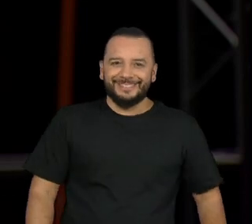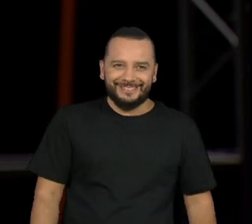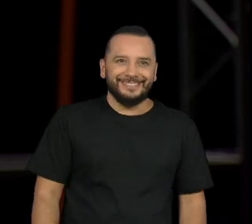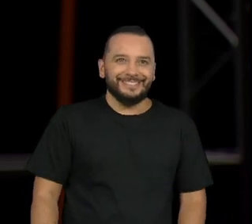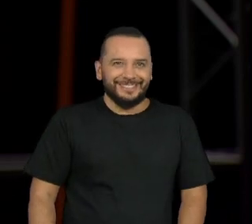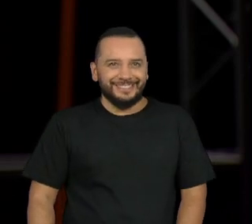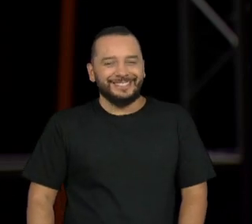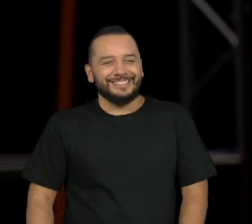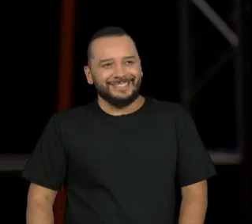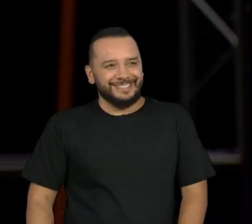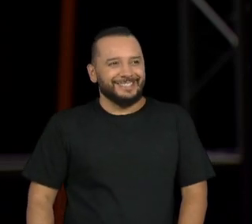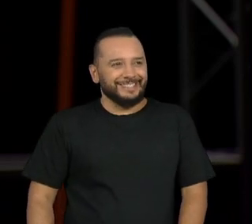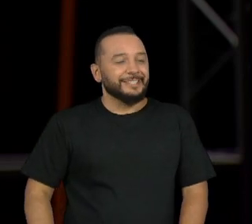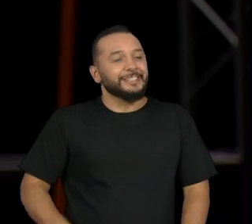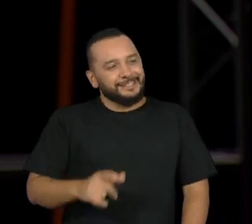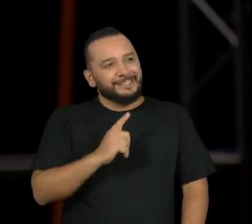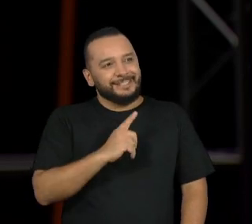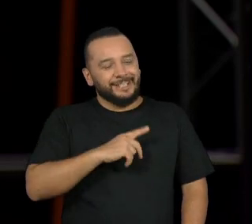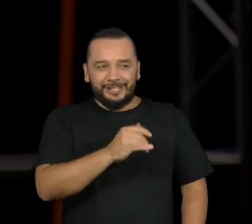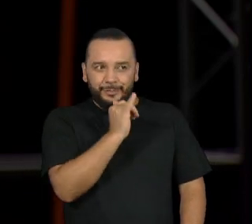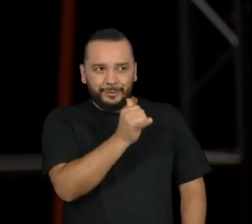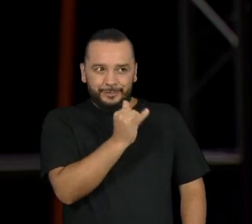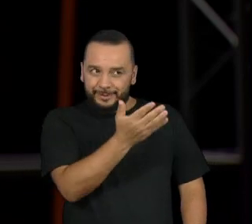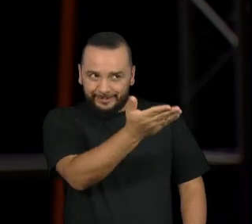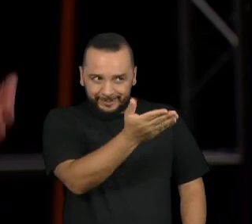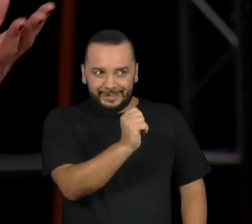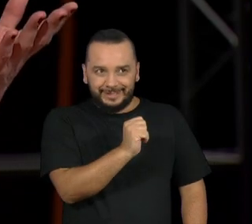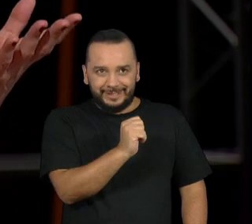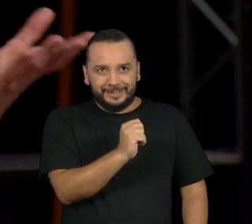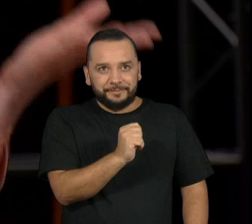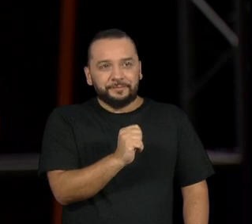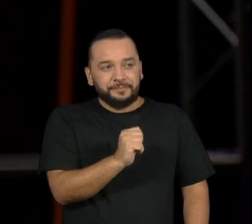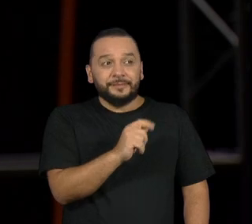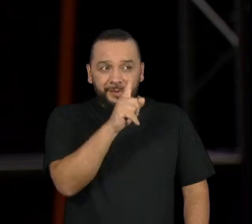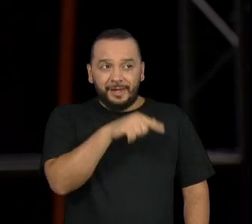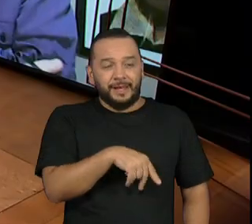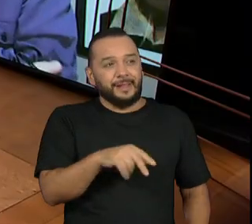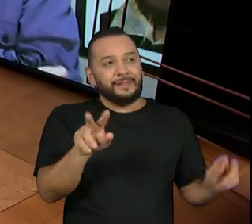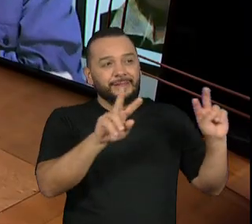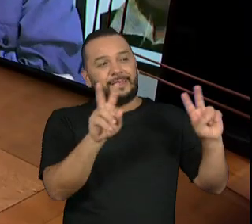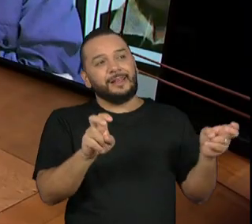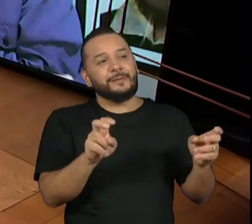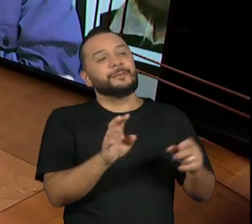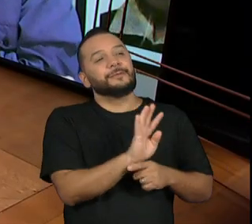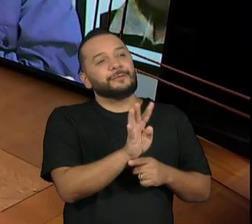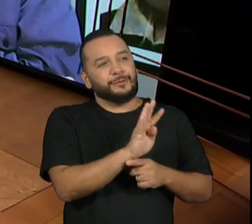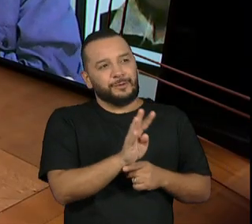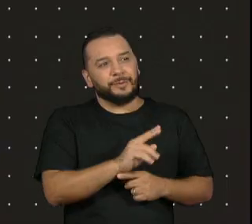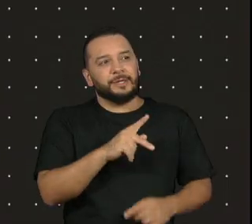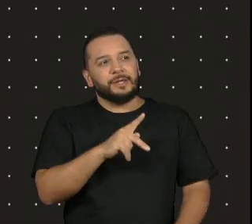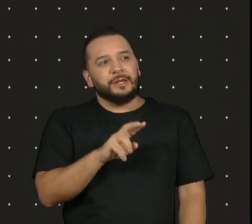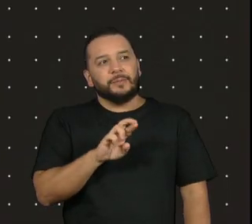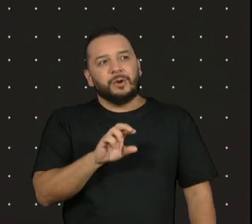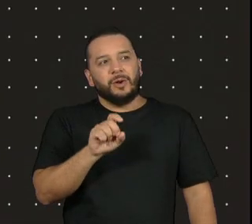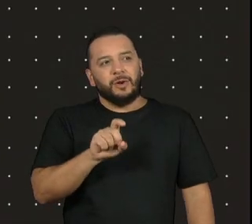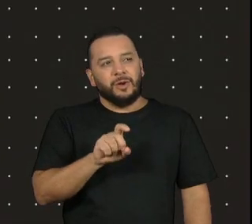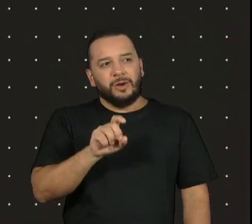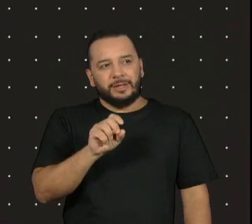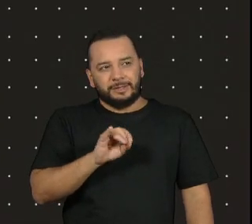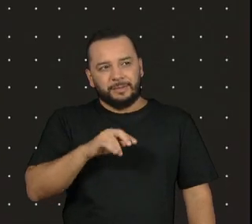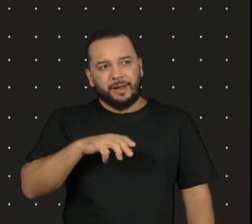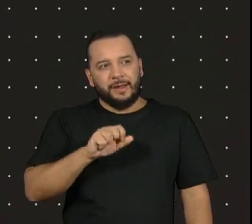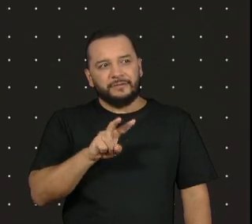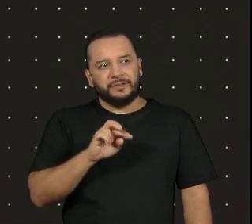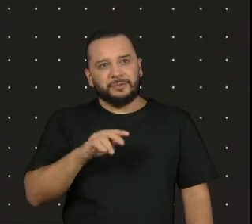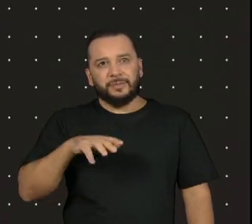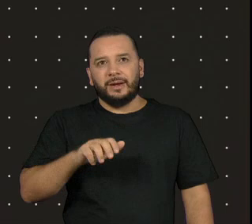Bom, e gente tem mais um depoimento para você, Celso, que é sobre esse filme A Próxima Vítima. Celso Pratesco,